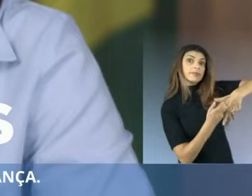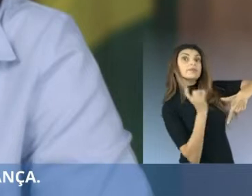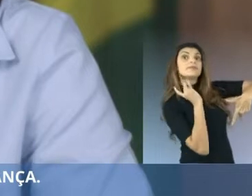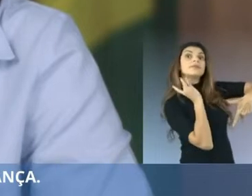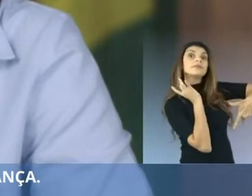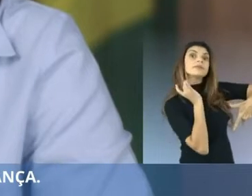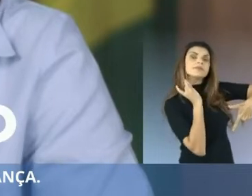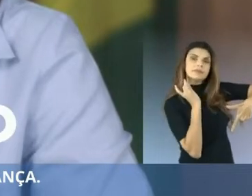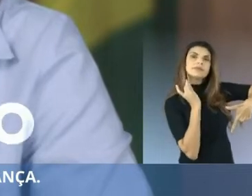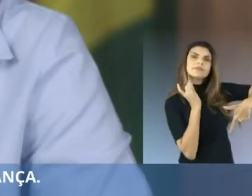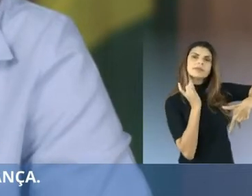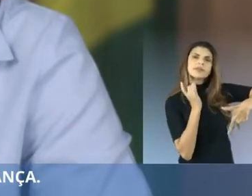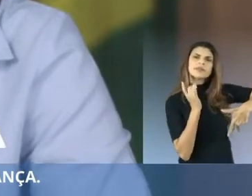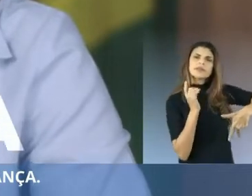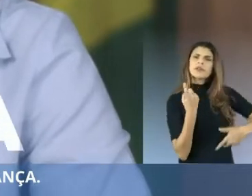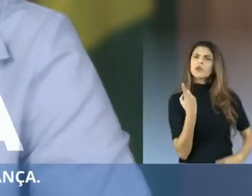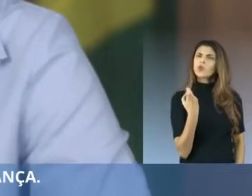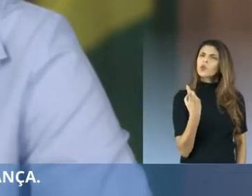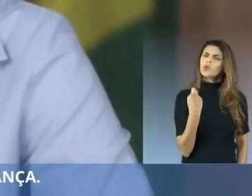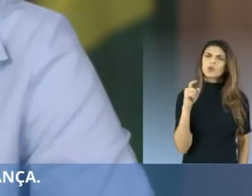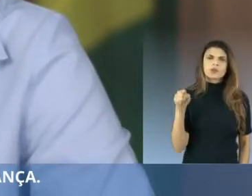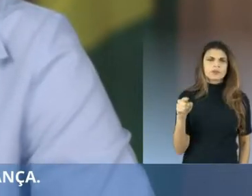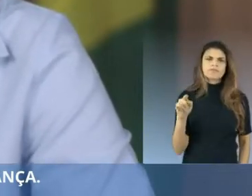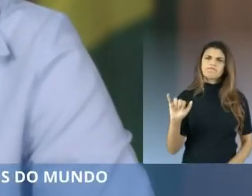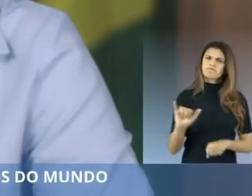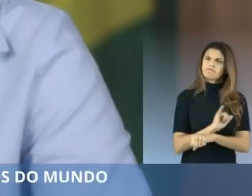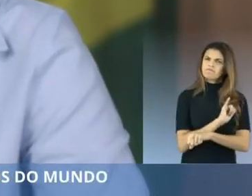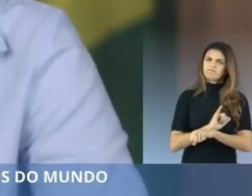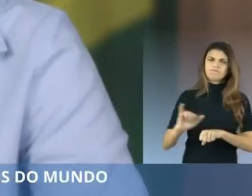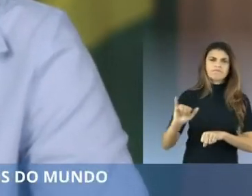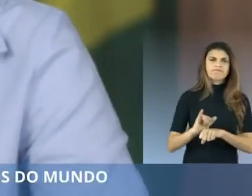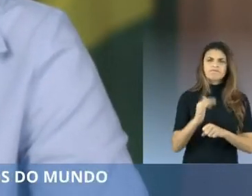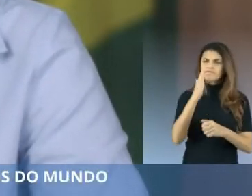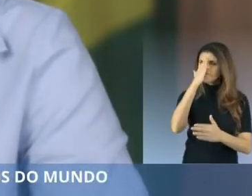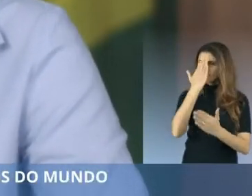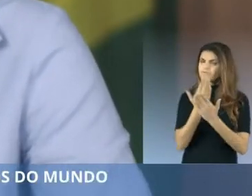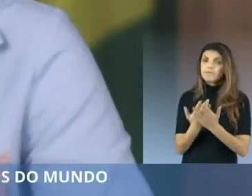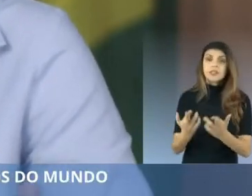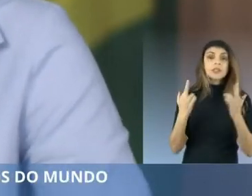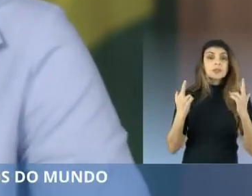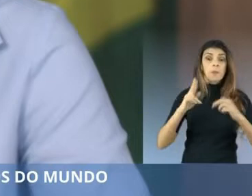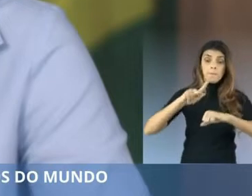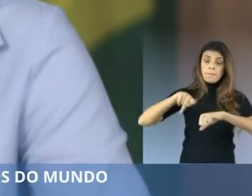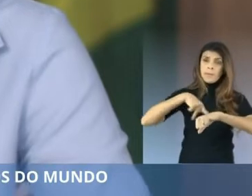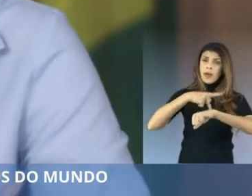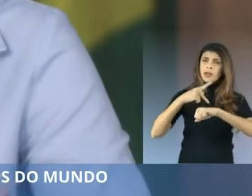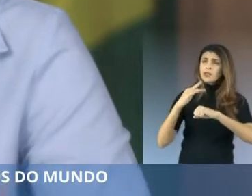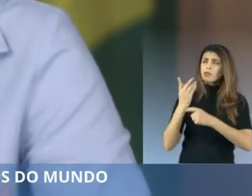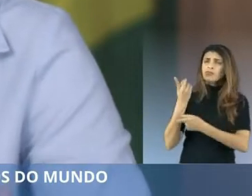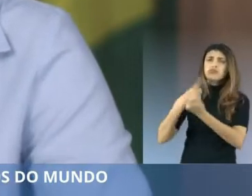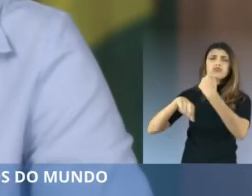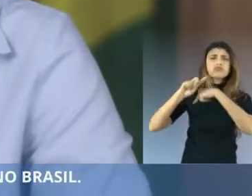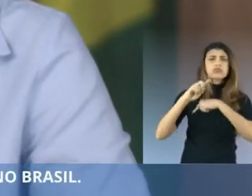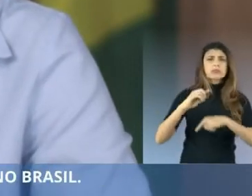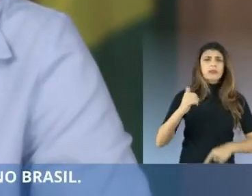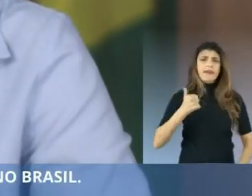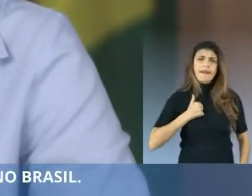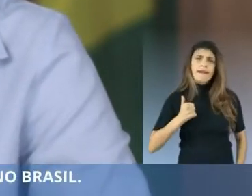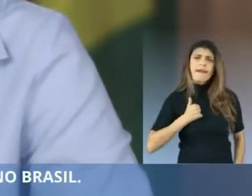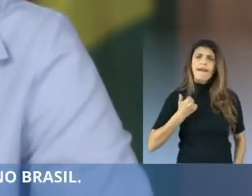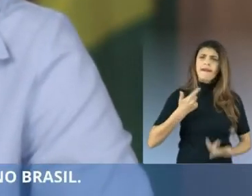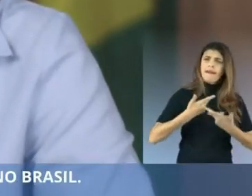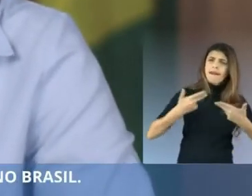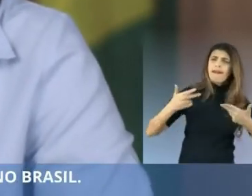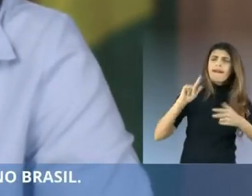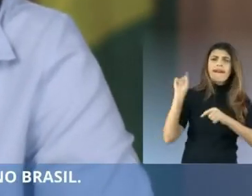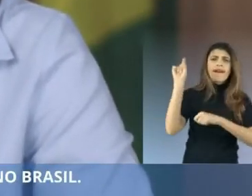castração química é a nossa única esperança. É o que tá dando certo nos países mais avançados do mundo. E com o